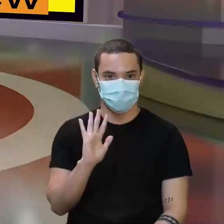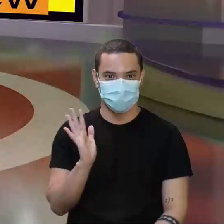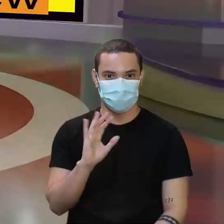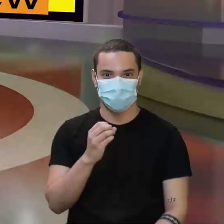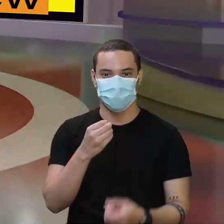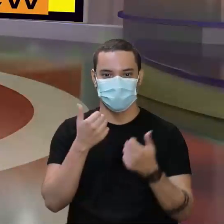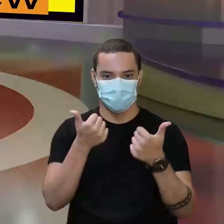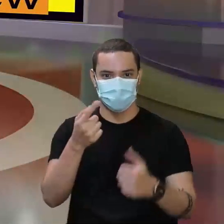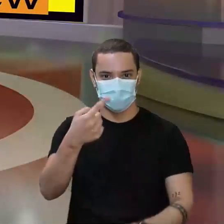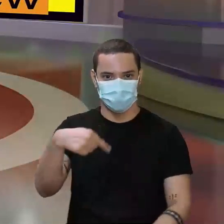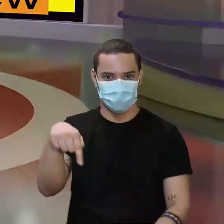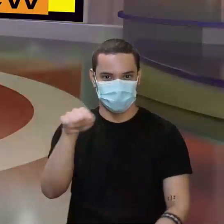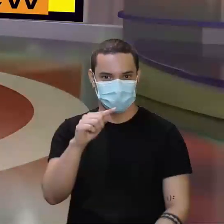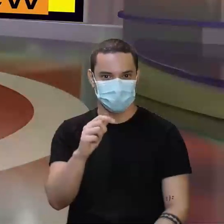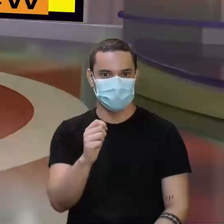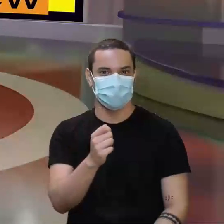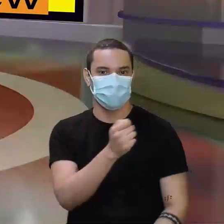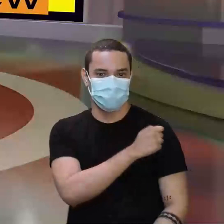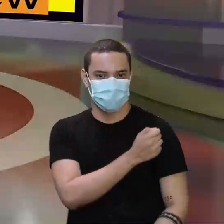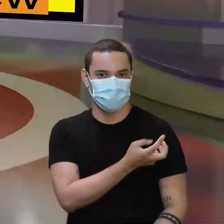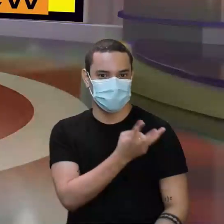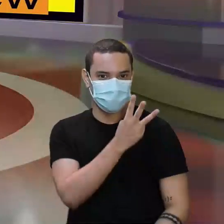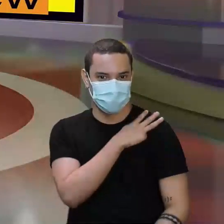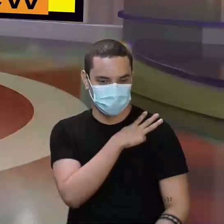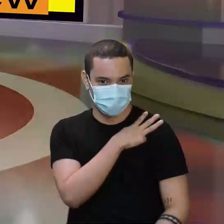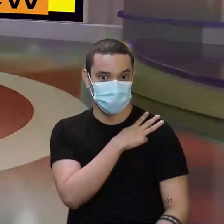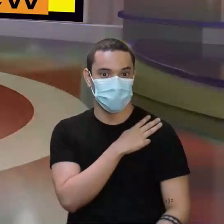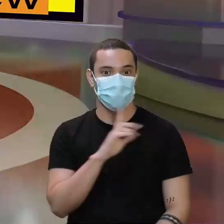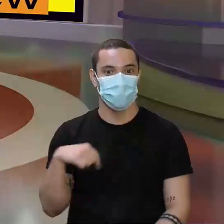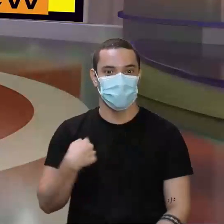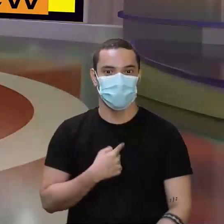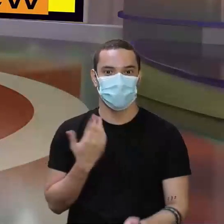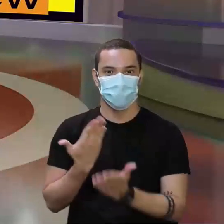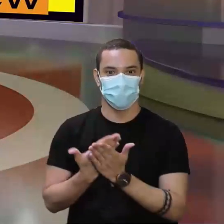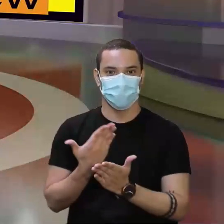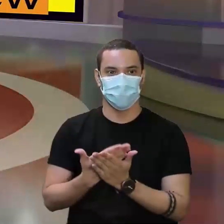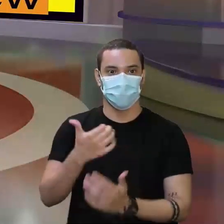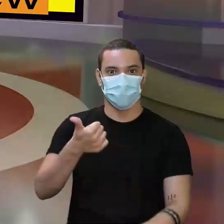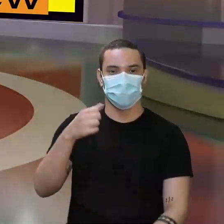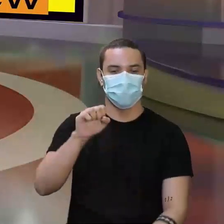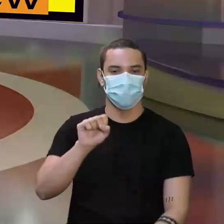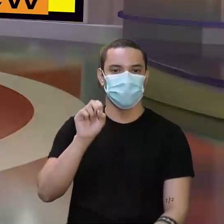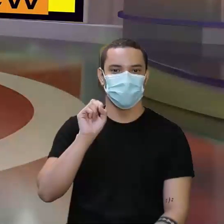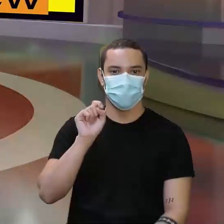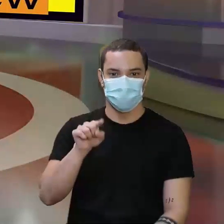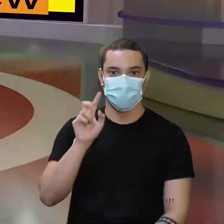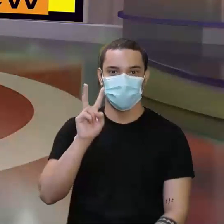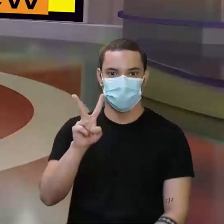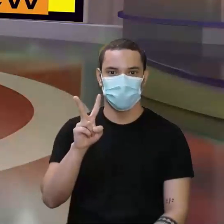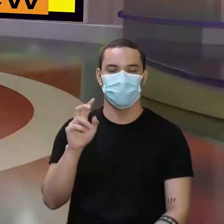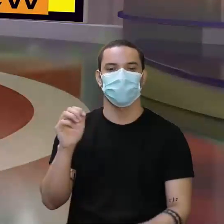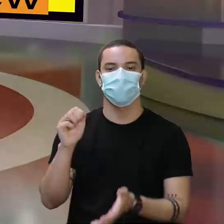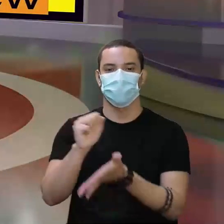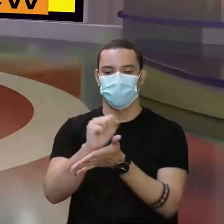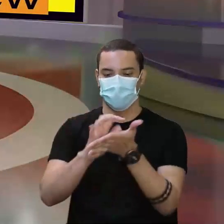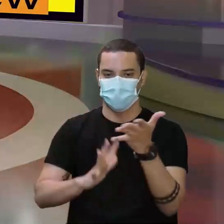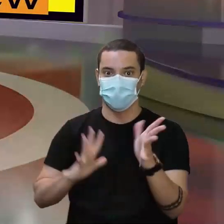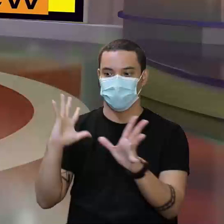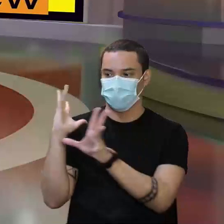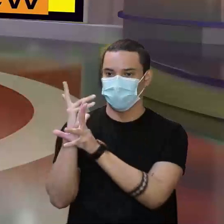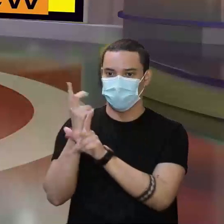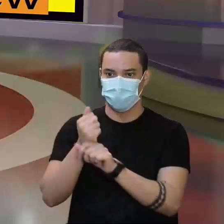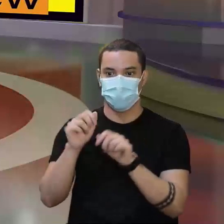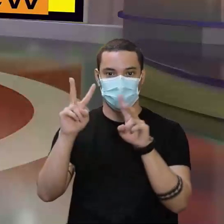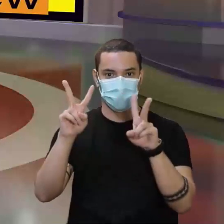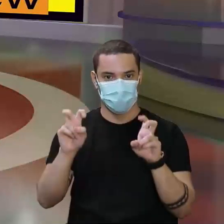do terceiro ano! Opa! gente hoje vai estar com a nossa aula 18.2 de Review and Exercise sobre aquele